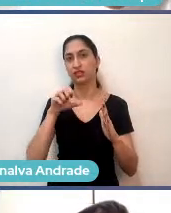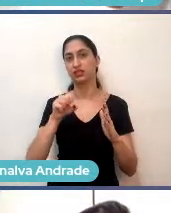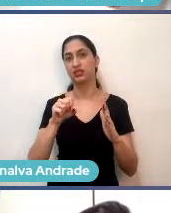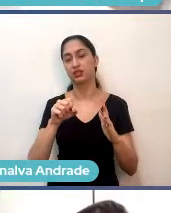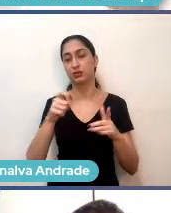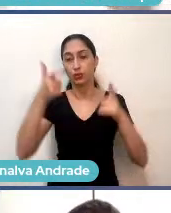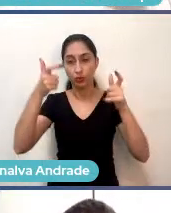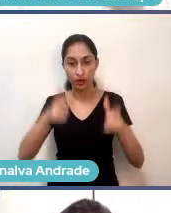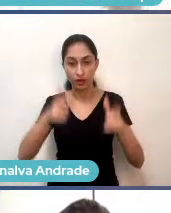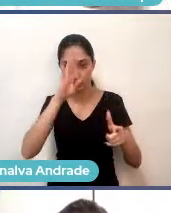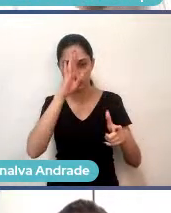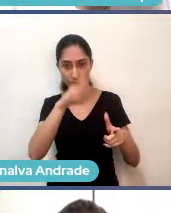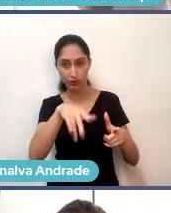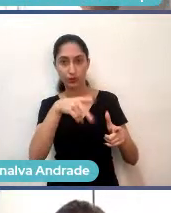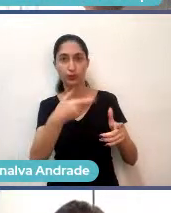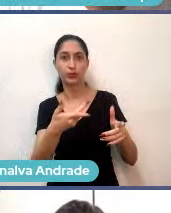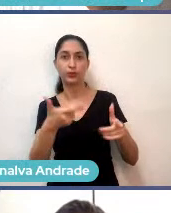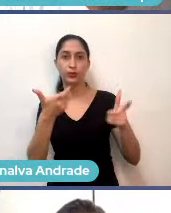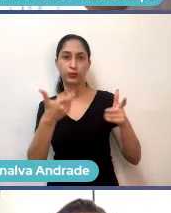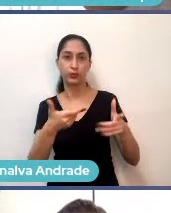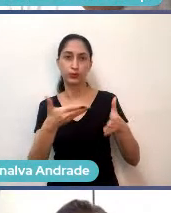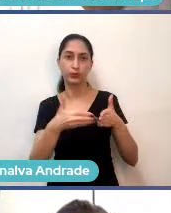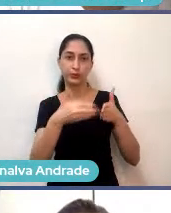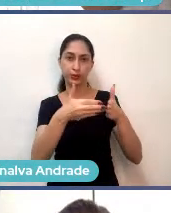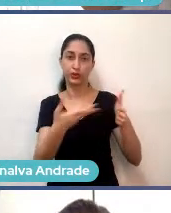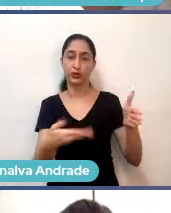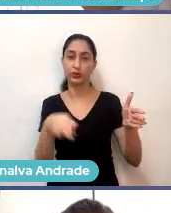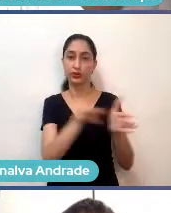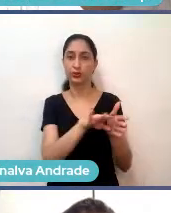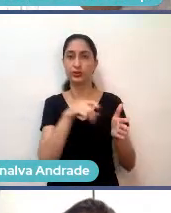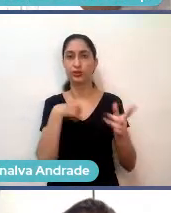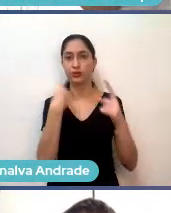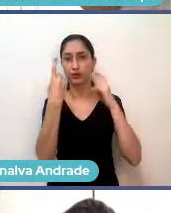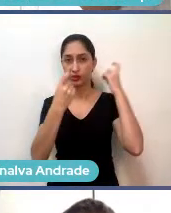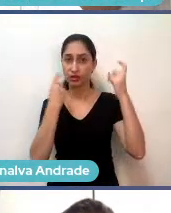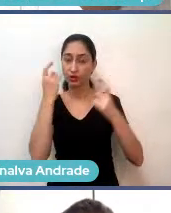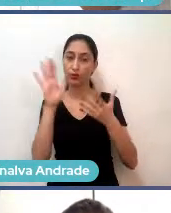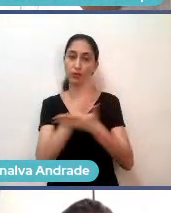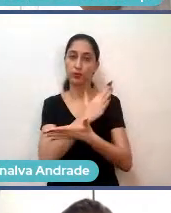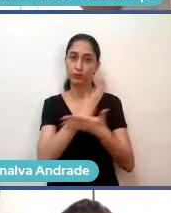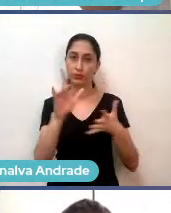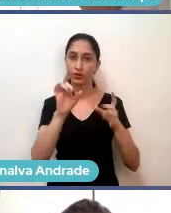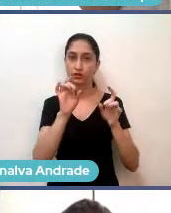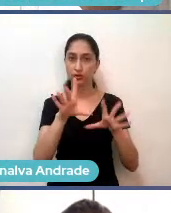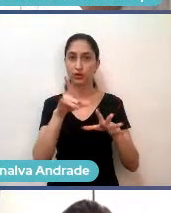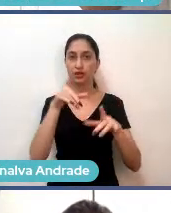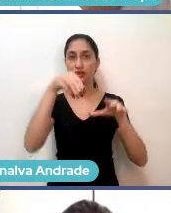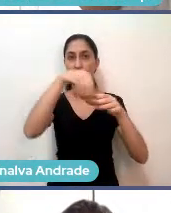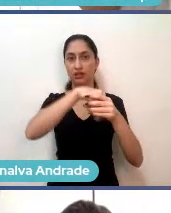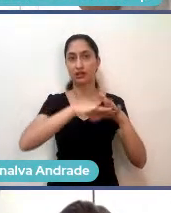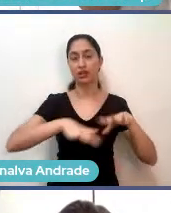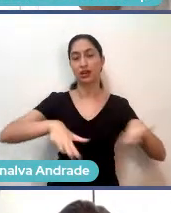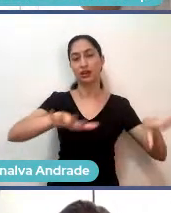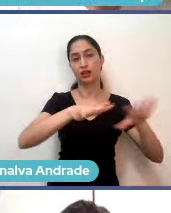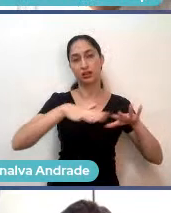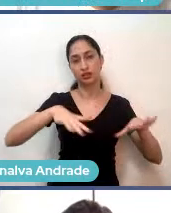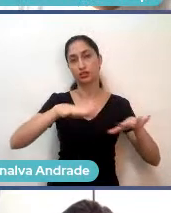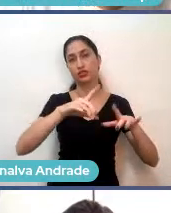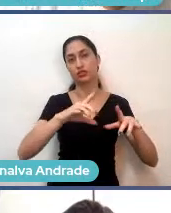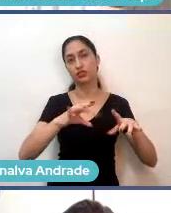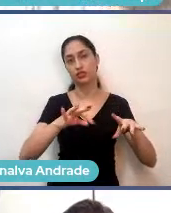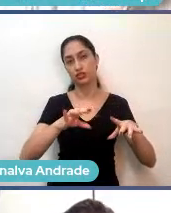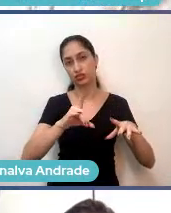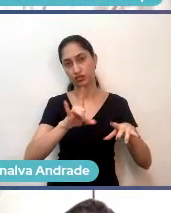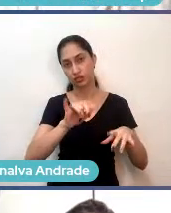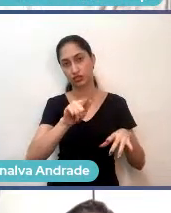preciso ir lá fazer algumas reuniões. A própria SESPRO é dentro do Porto Digital, né? A sede da SESPRO, é a associação que eu estou